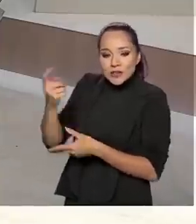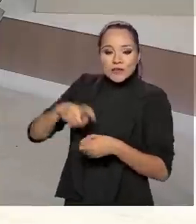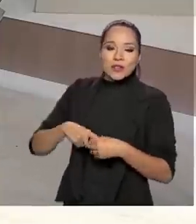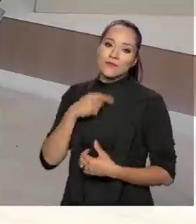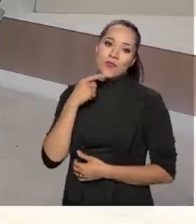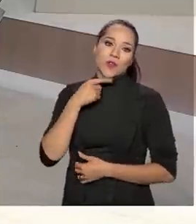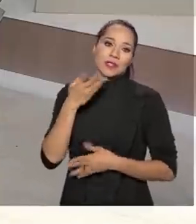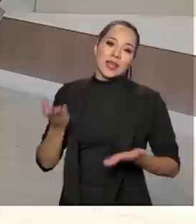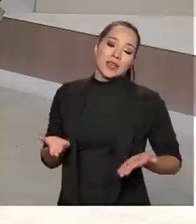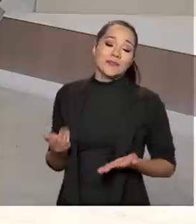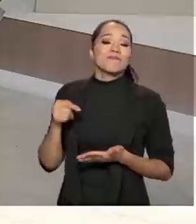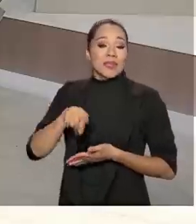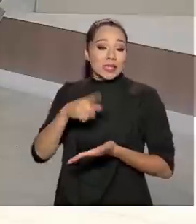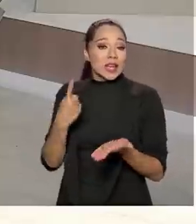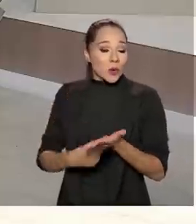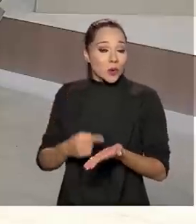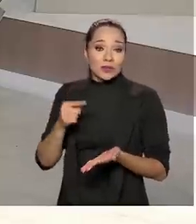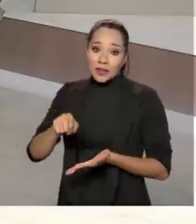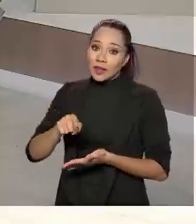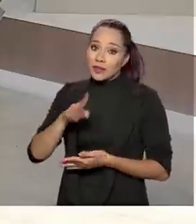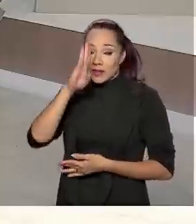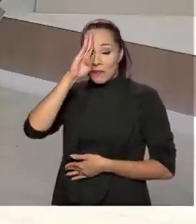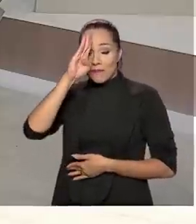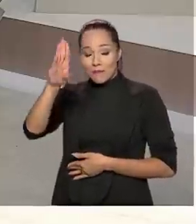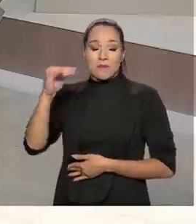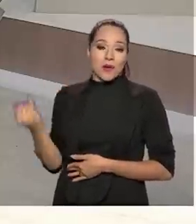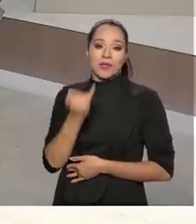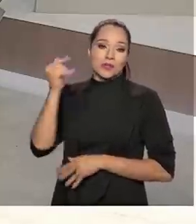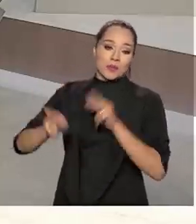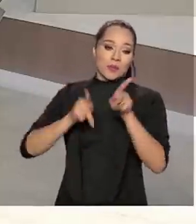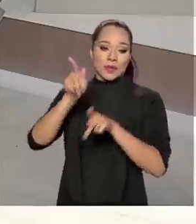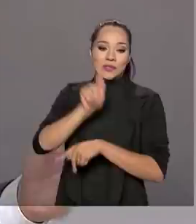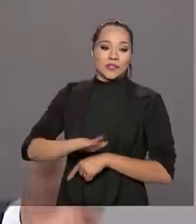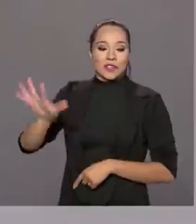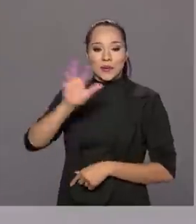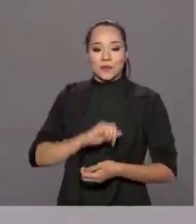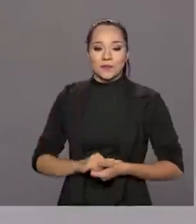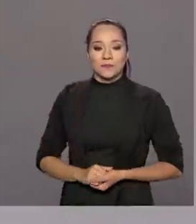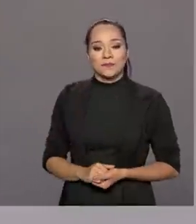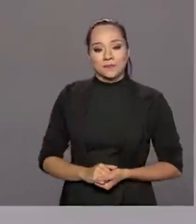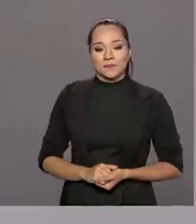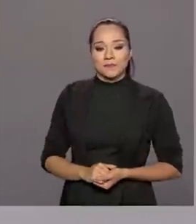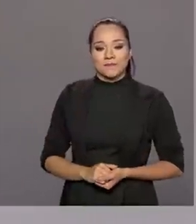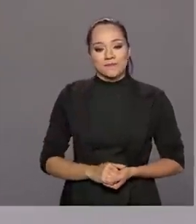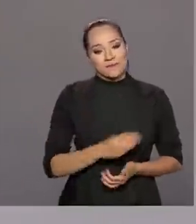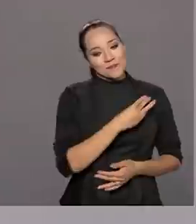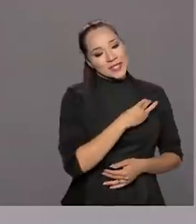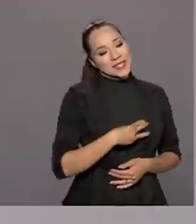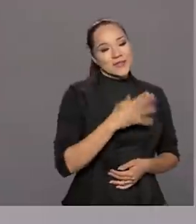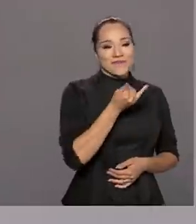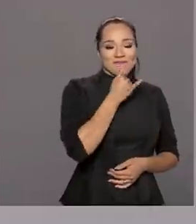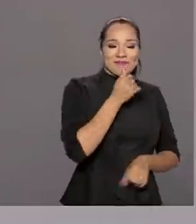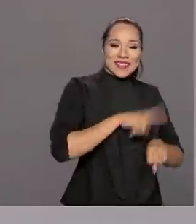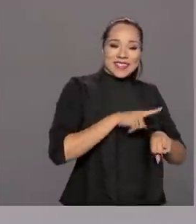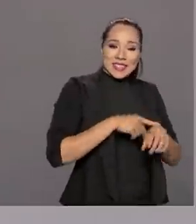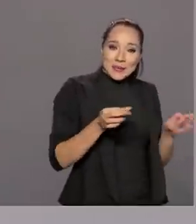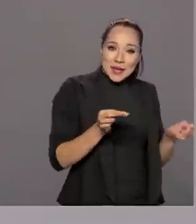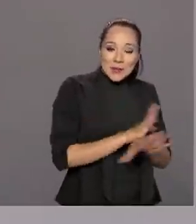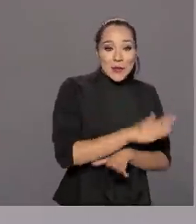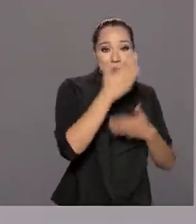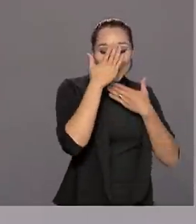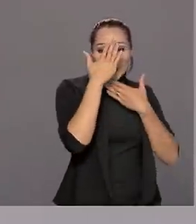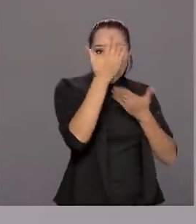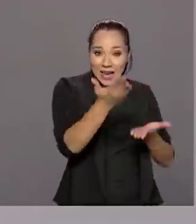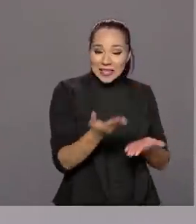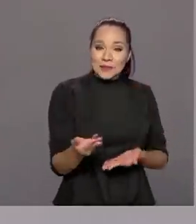trazem esse aspecto que é essencial para a população como um todo. Ministro, infelizmente o nosso tempo está acabando. Muito obrigado pela